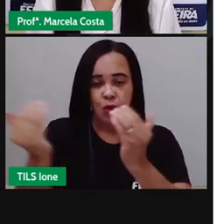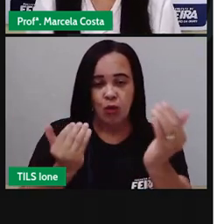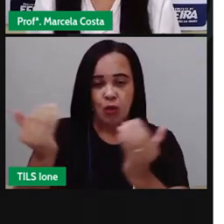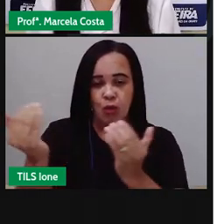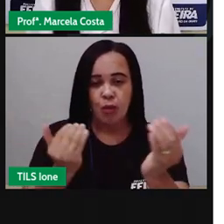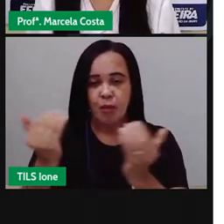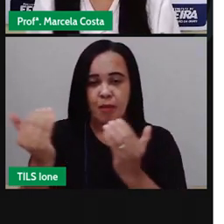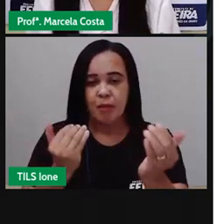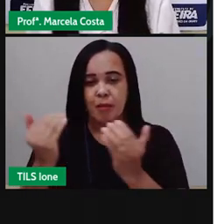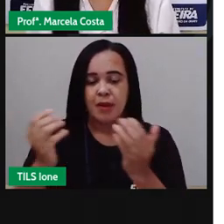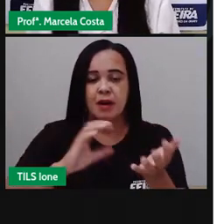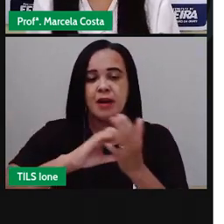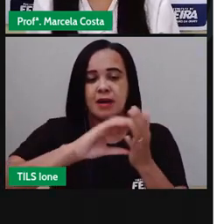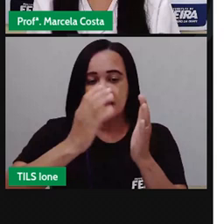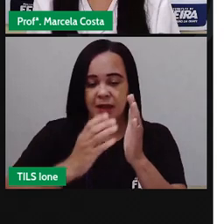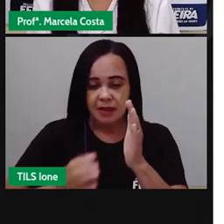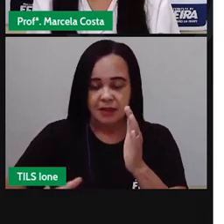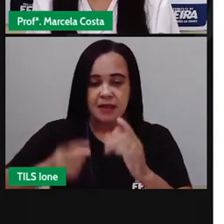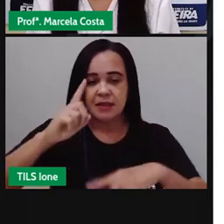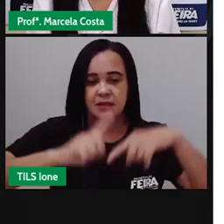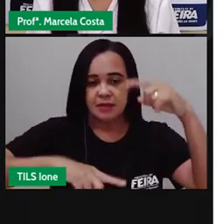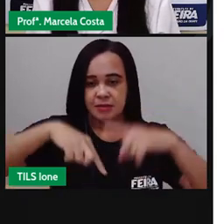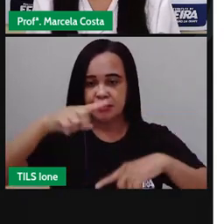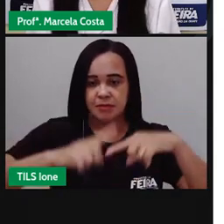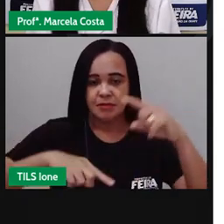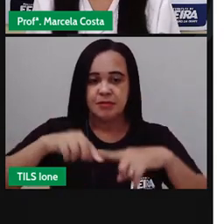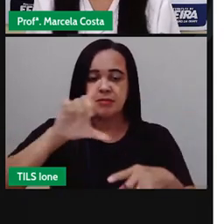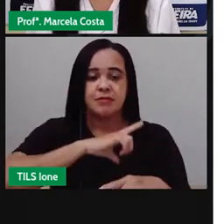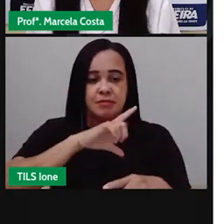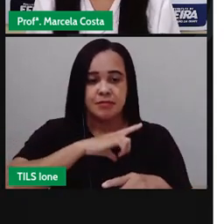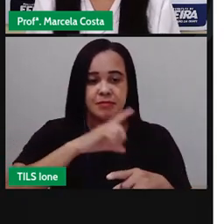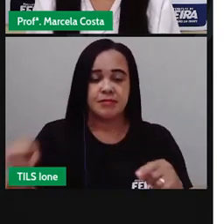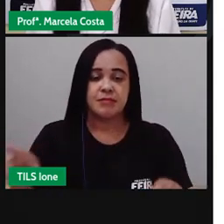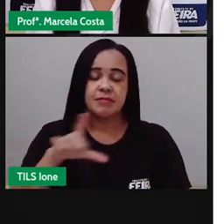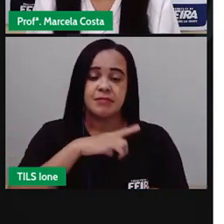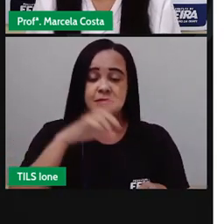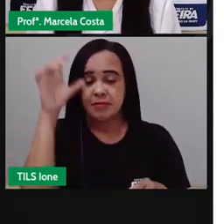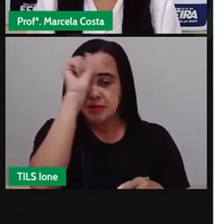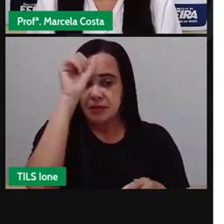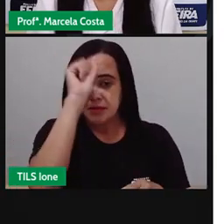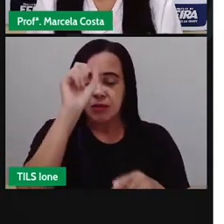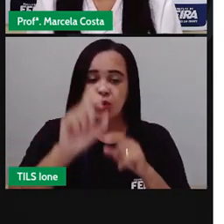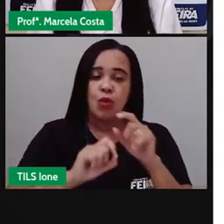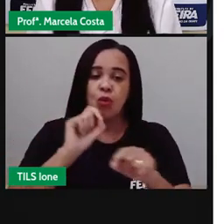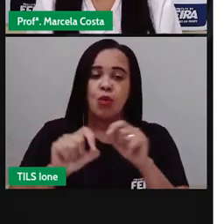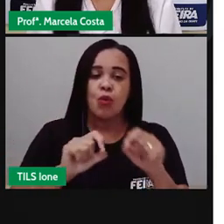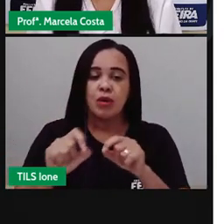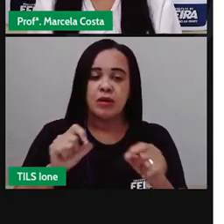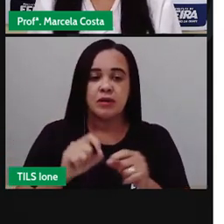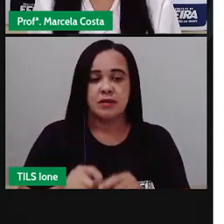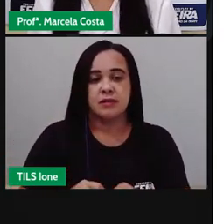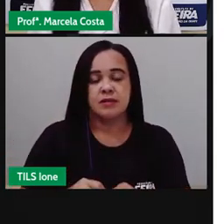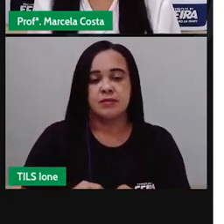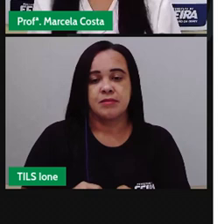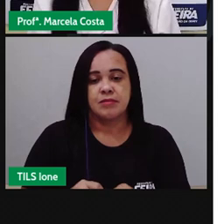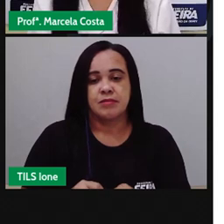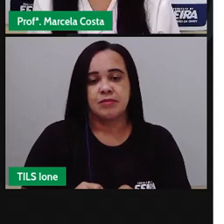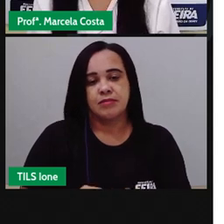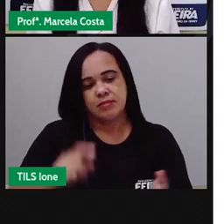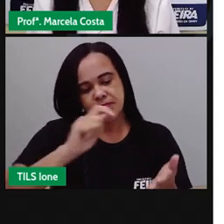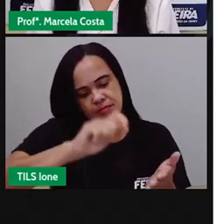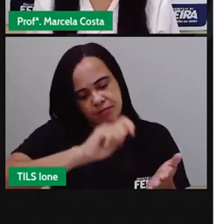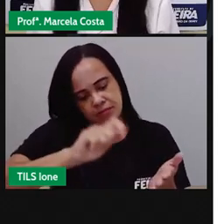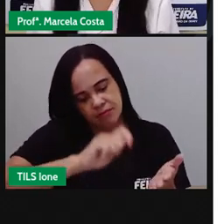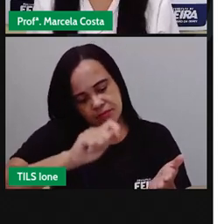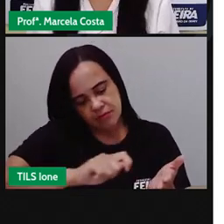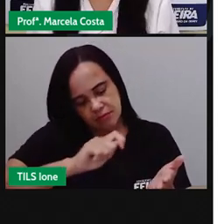de diferentes materiais. Você também vai aprender a fazer registros pessoais por